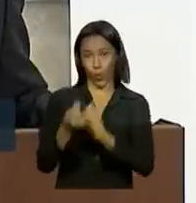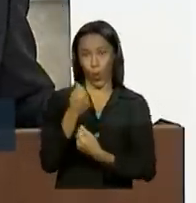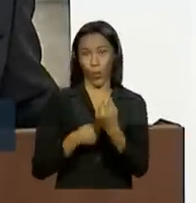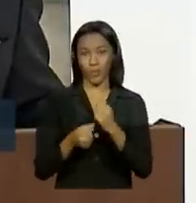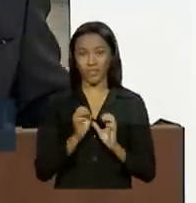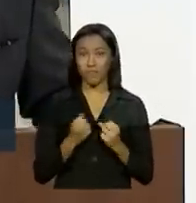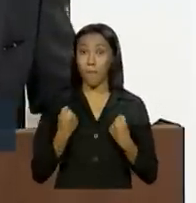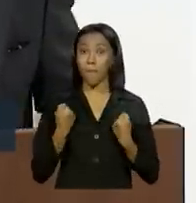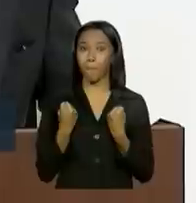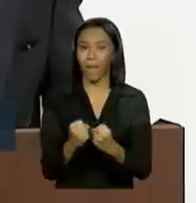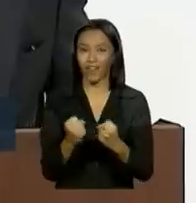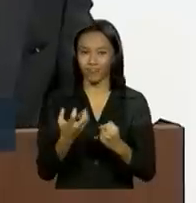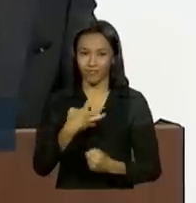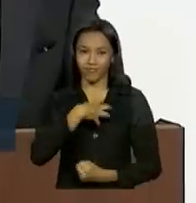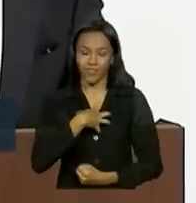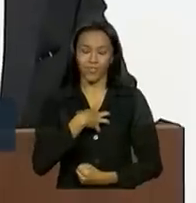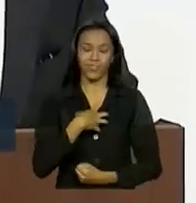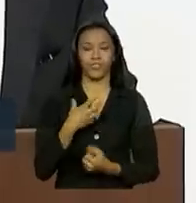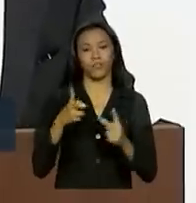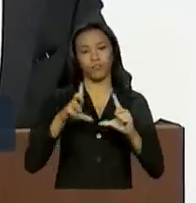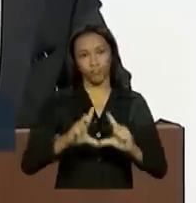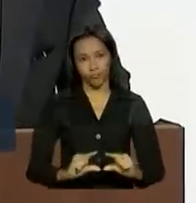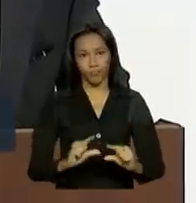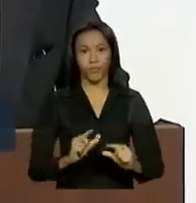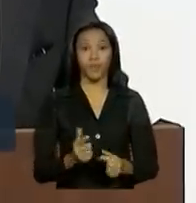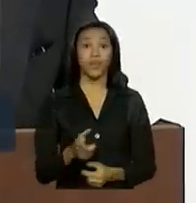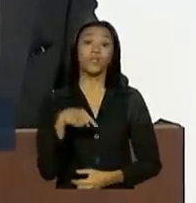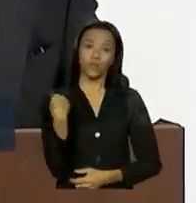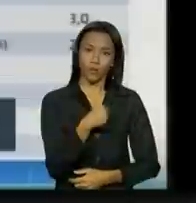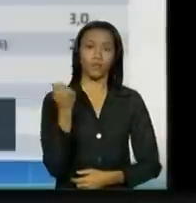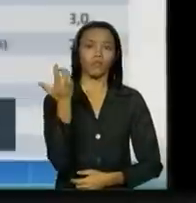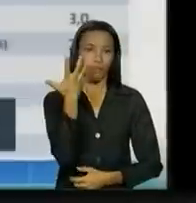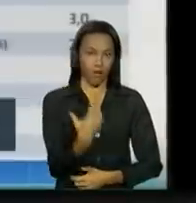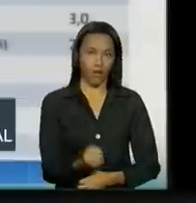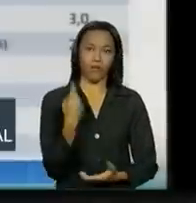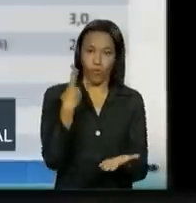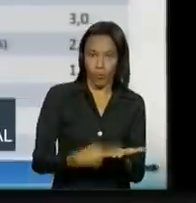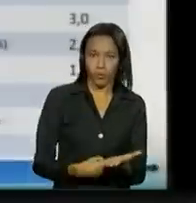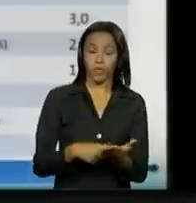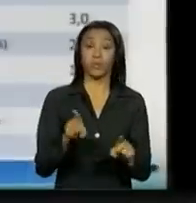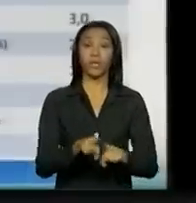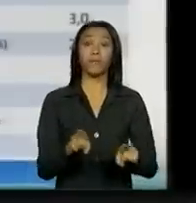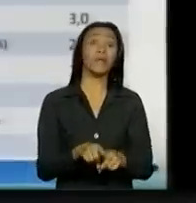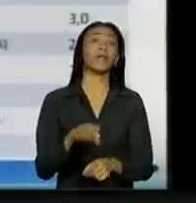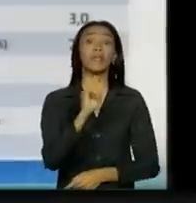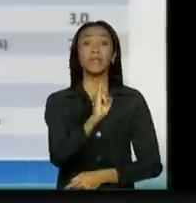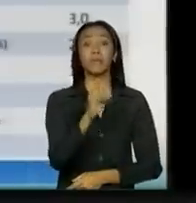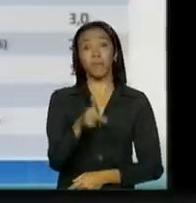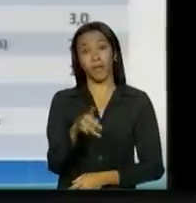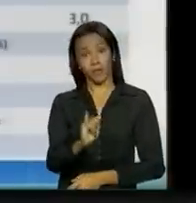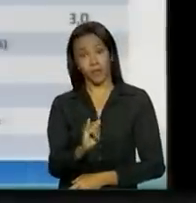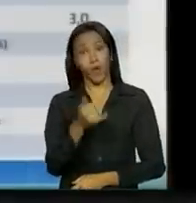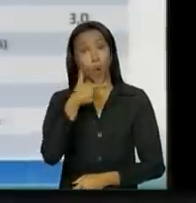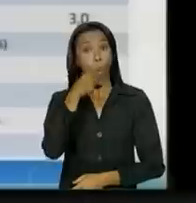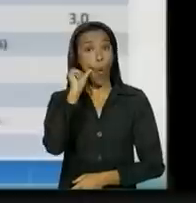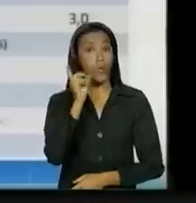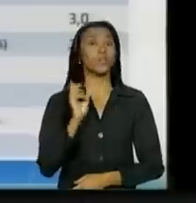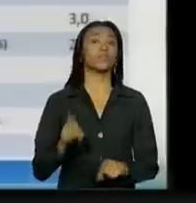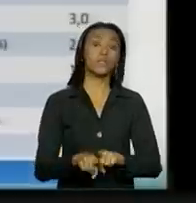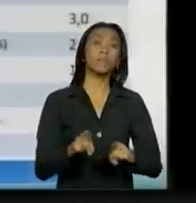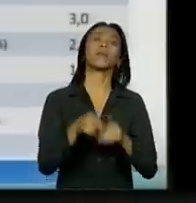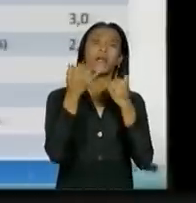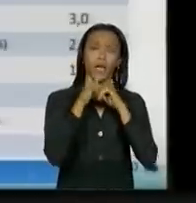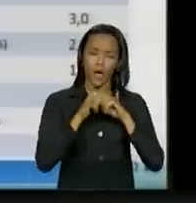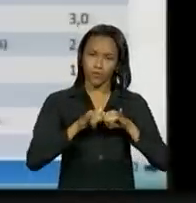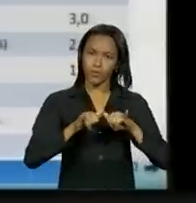aumento de custos. Então, nós assumimos isso. Reduções de IPI. E ainda ontem, nós anunciamos a